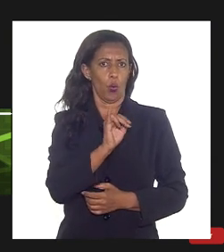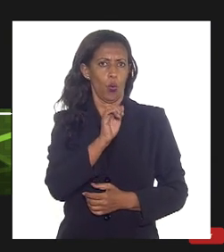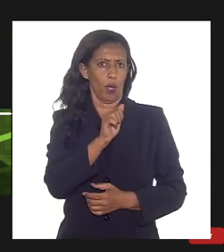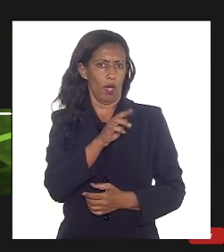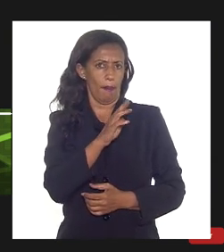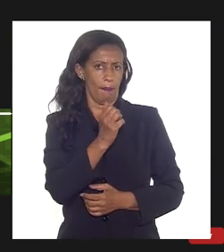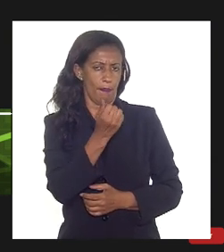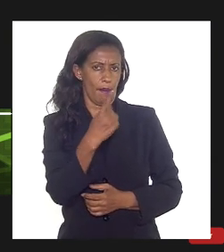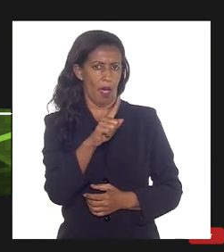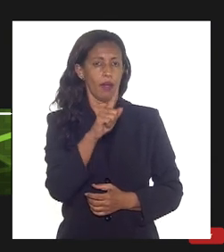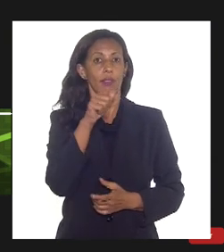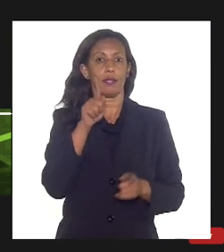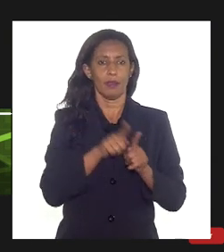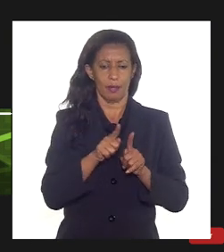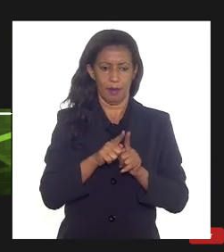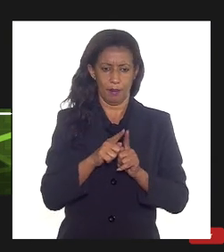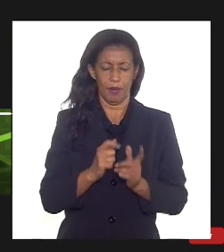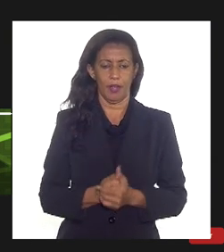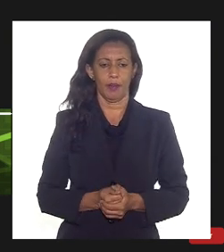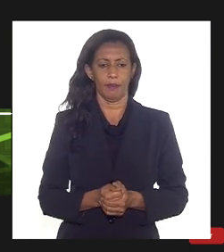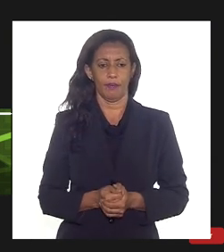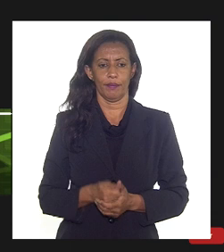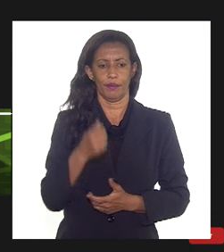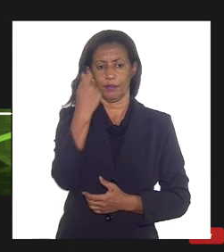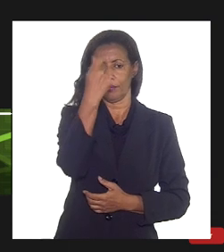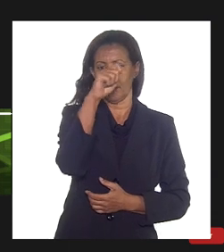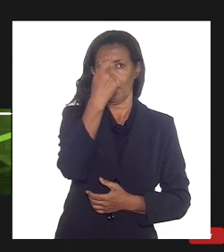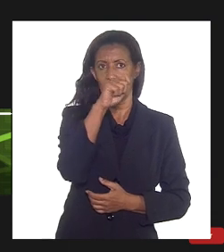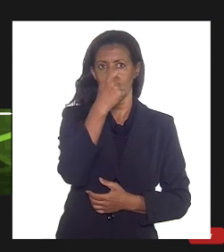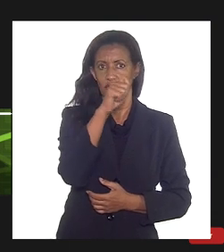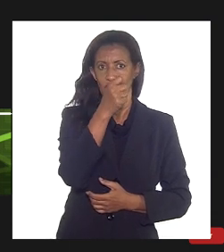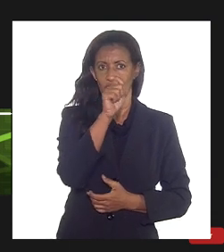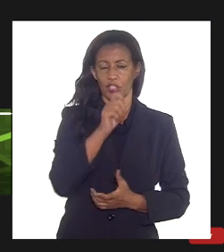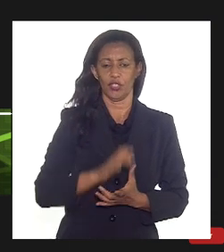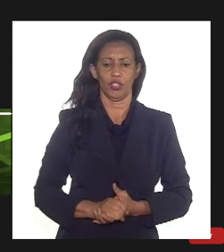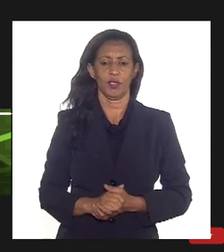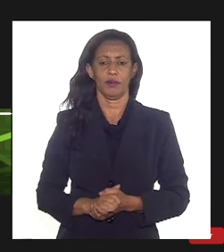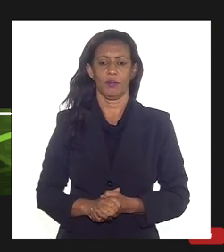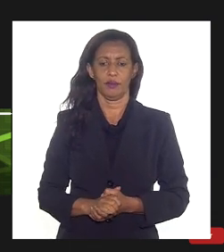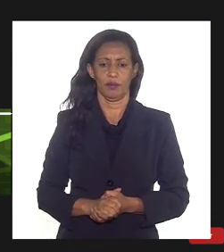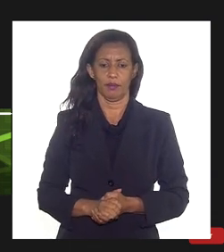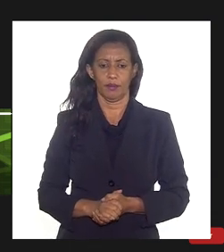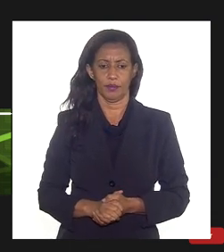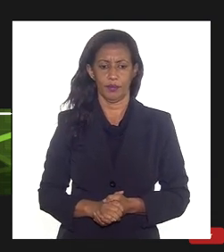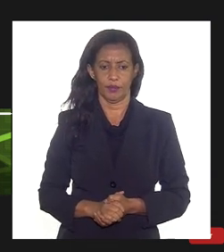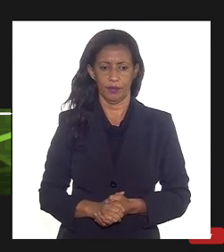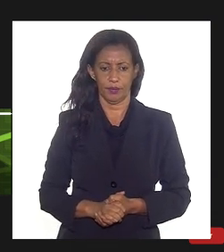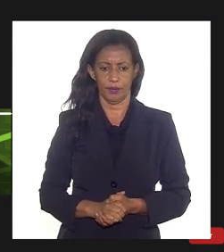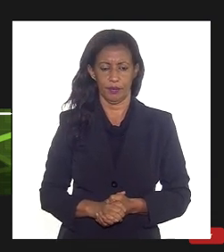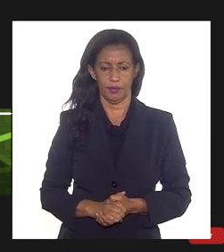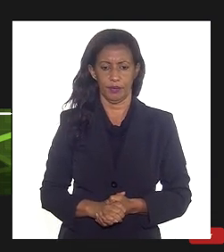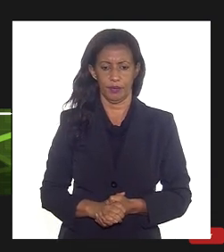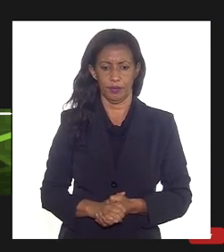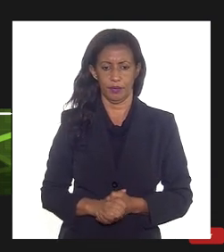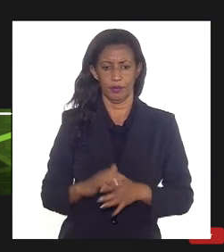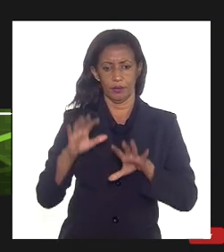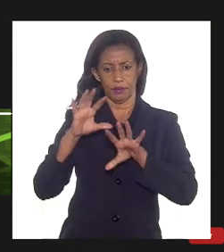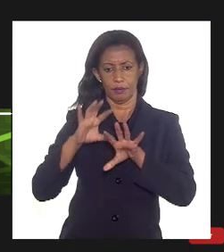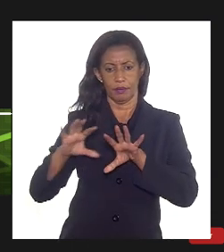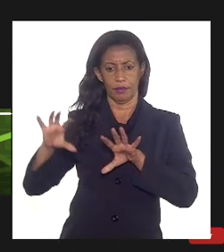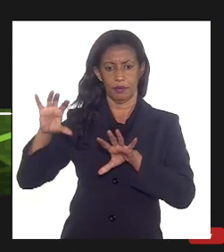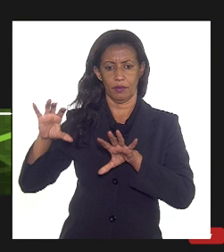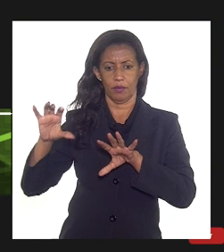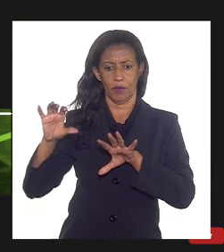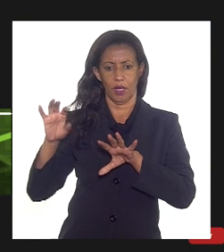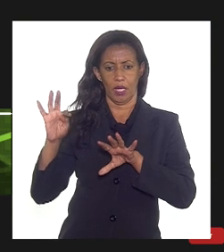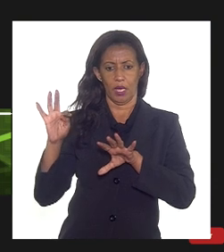já está ocorrendo importação de gás da Argentina para atender a térmica de Uruguaiana temos aqui o terminal do Porto